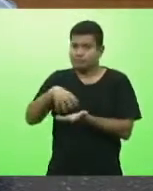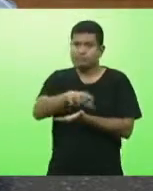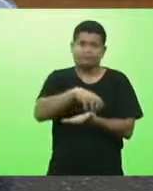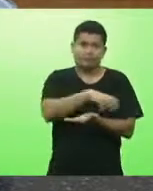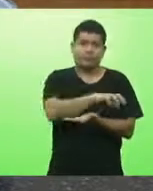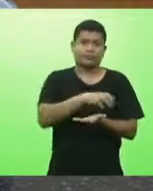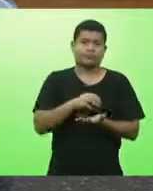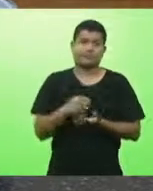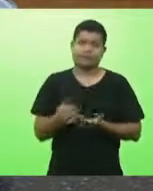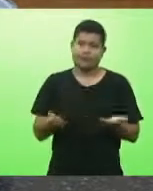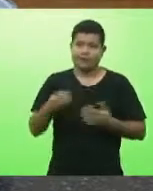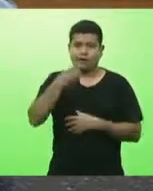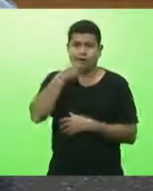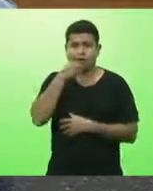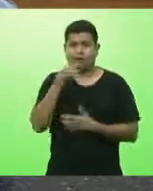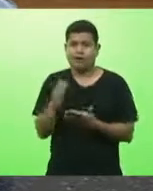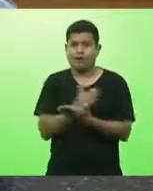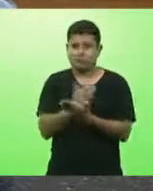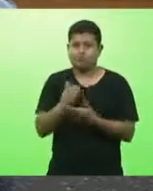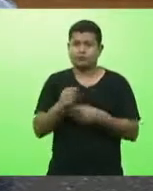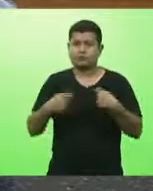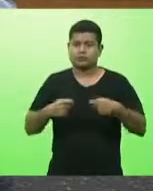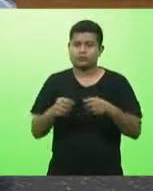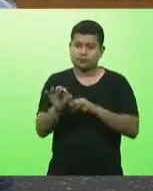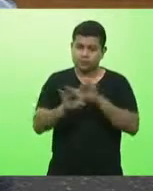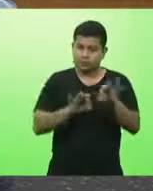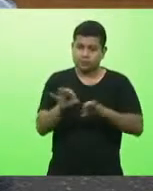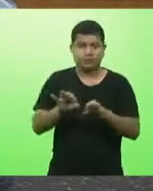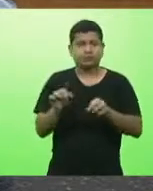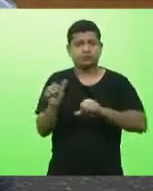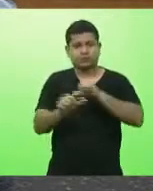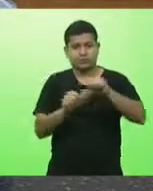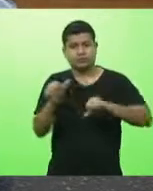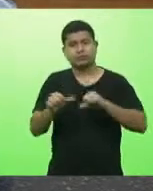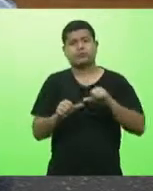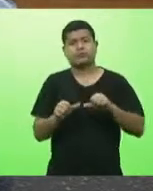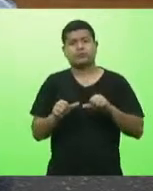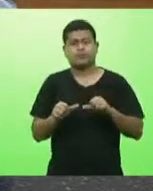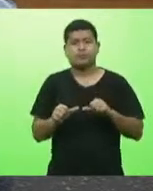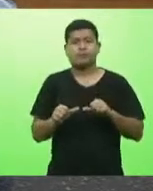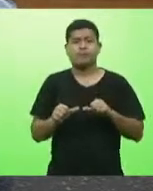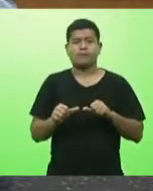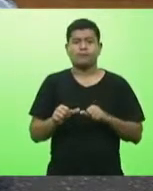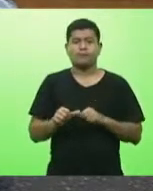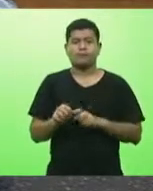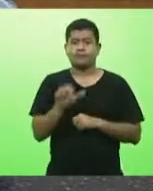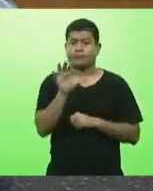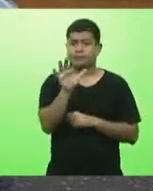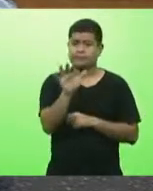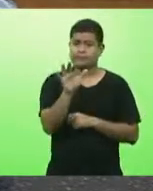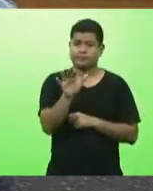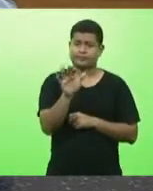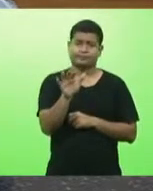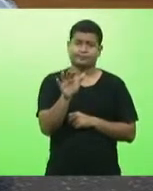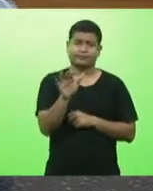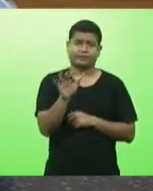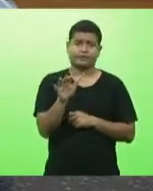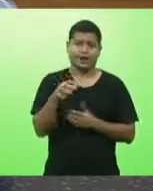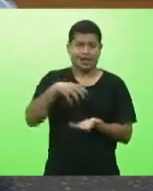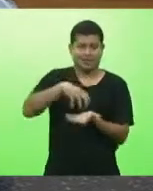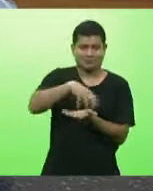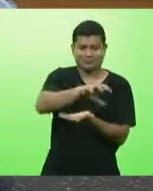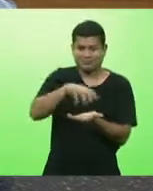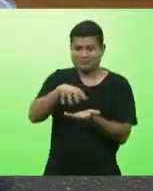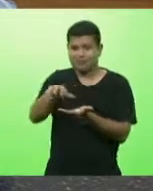correções sim alguns ajustes foram feitos mas essa descentralização